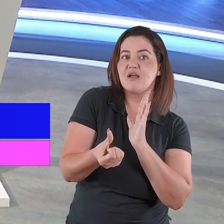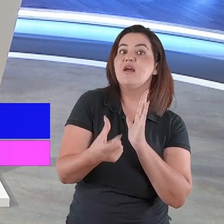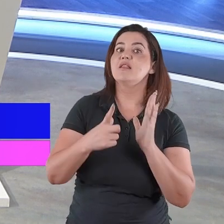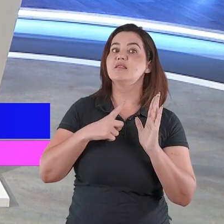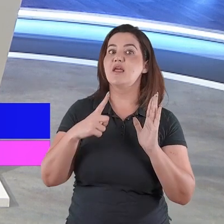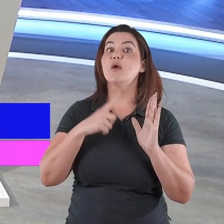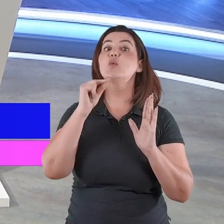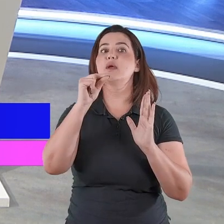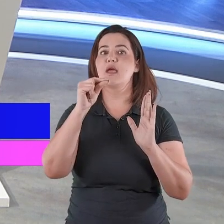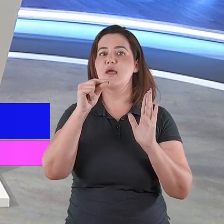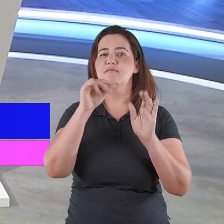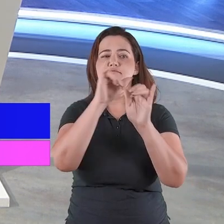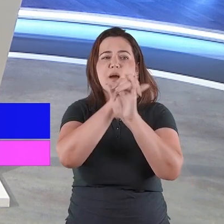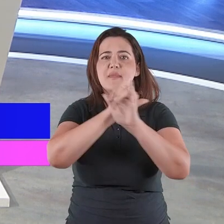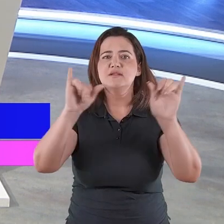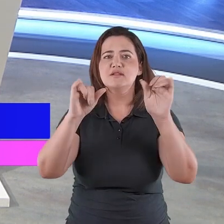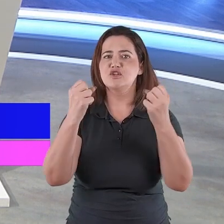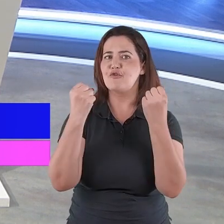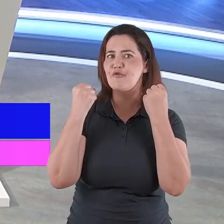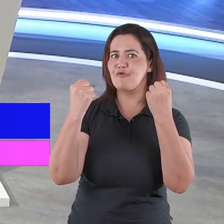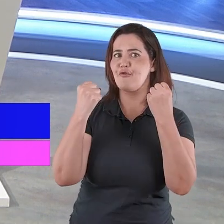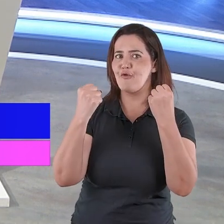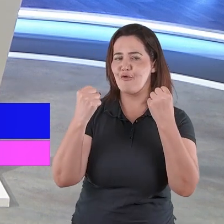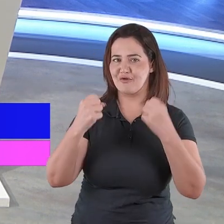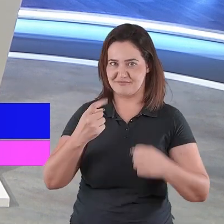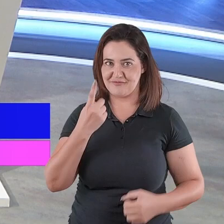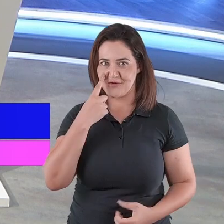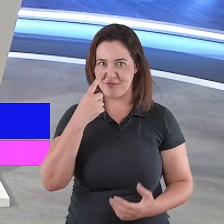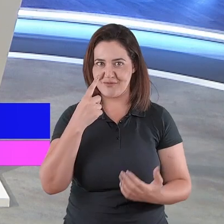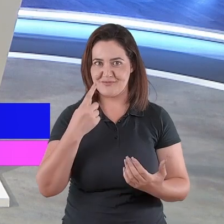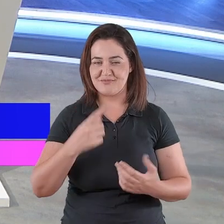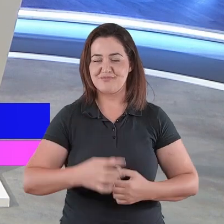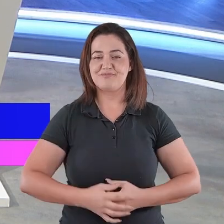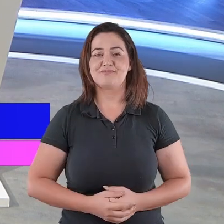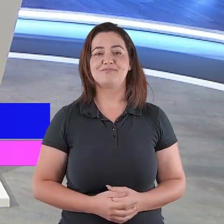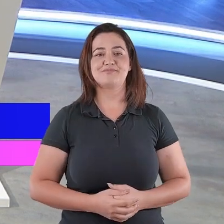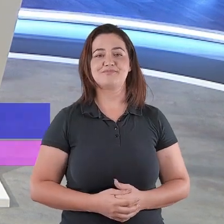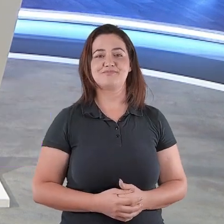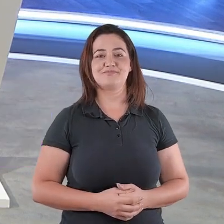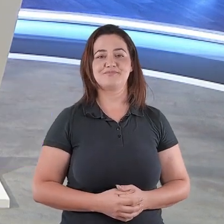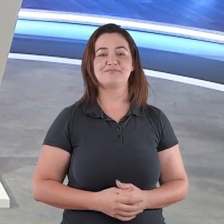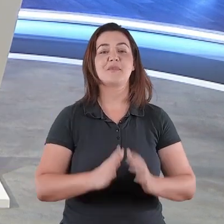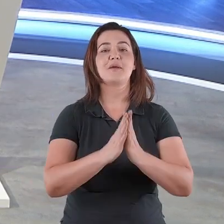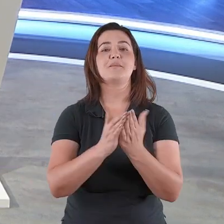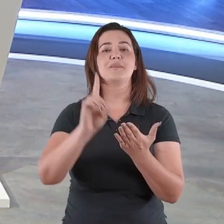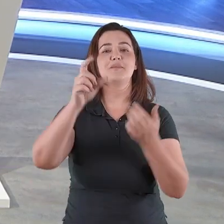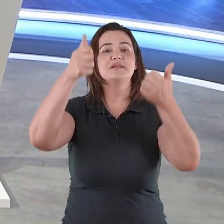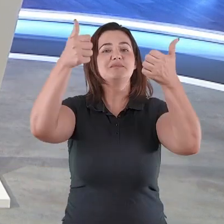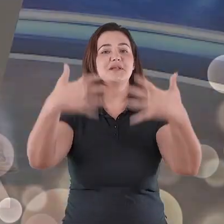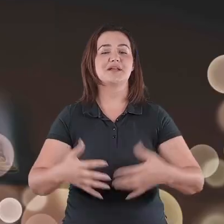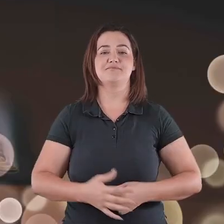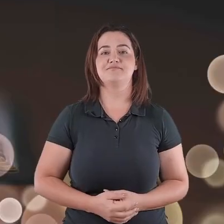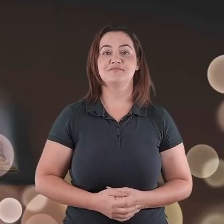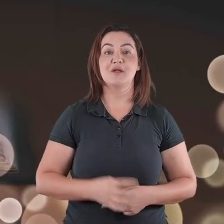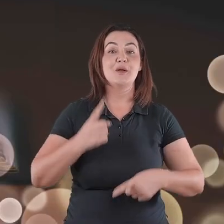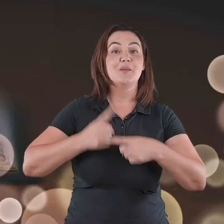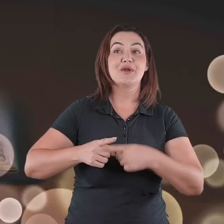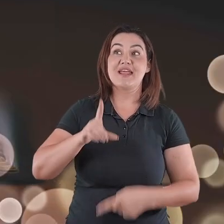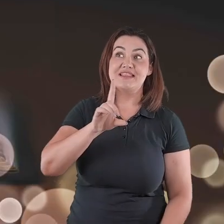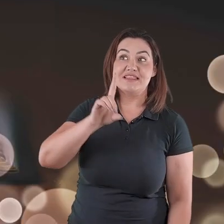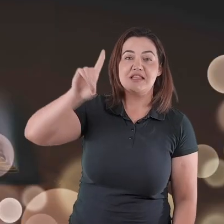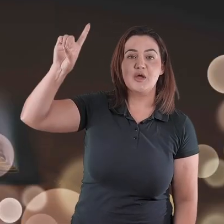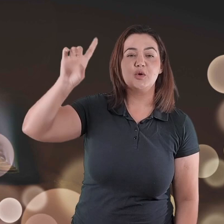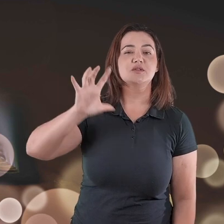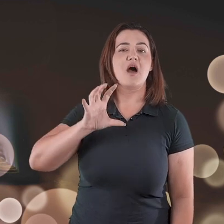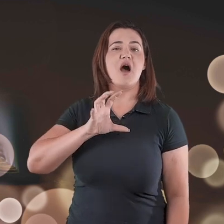mensagem suficiente para a salvação. Quer ver? Vamos comigo? Olha o que diz a Bíblia. Porque Deus amou o